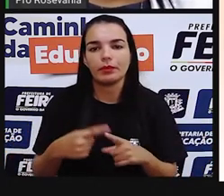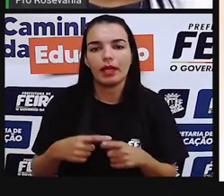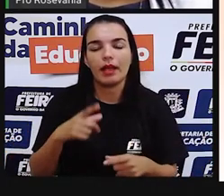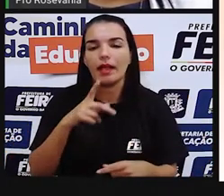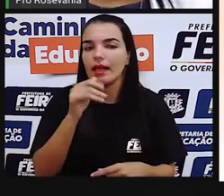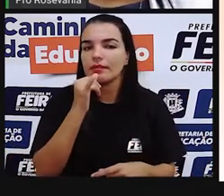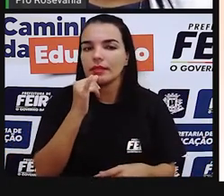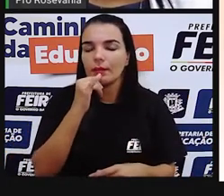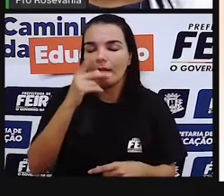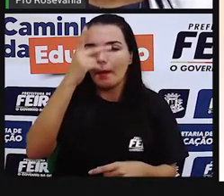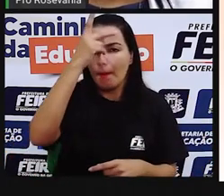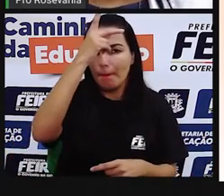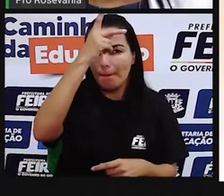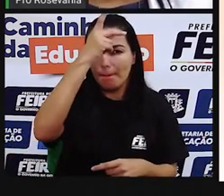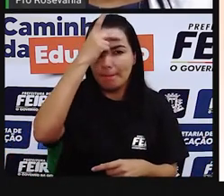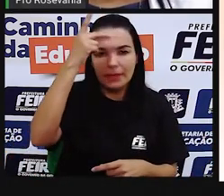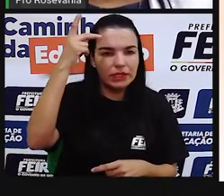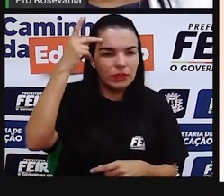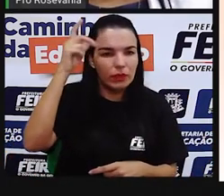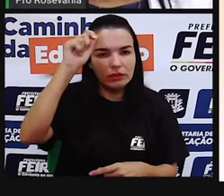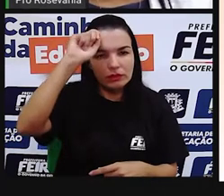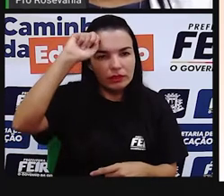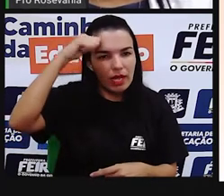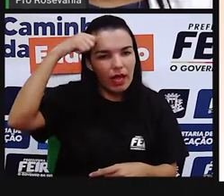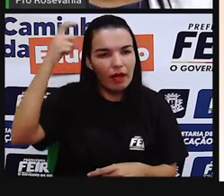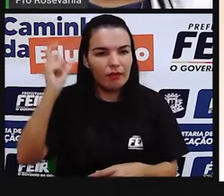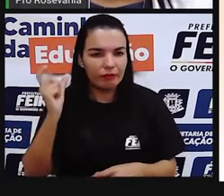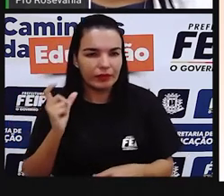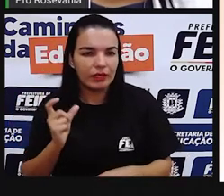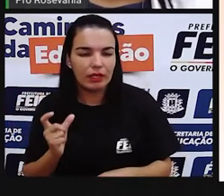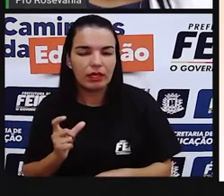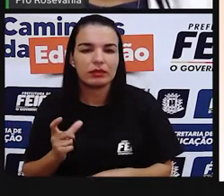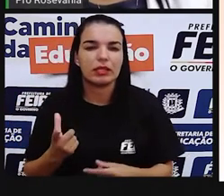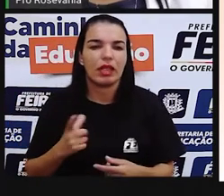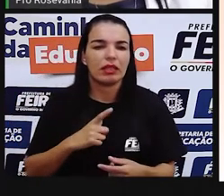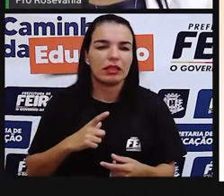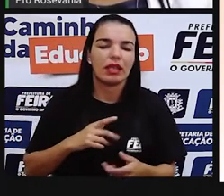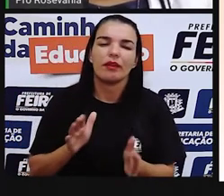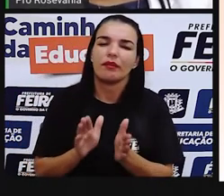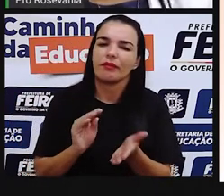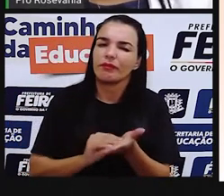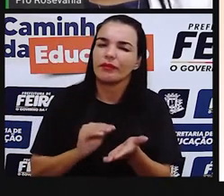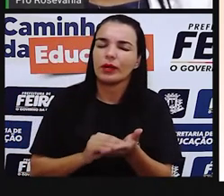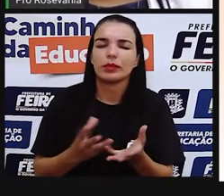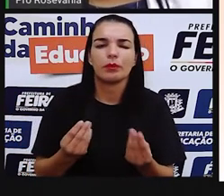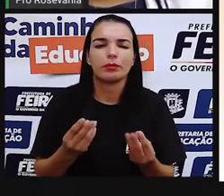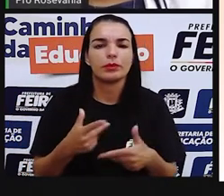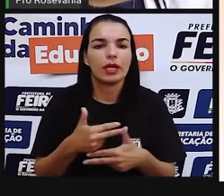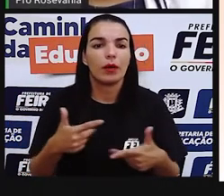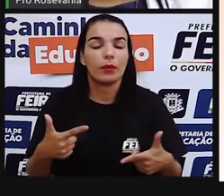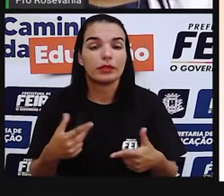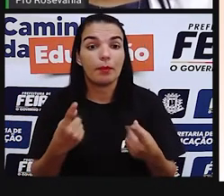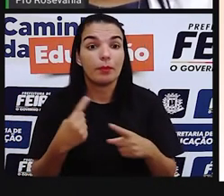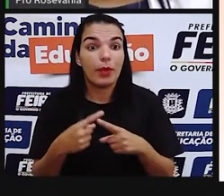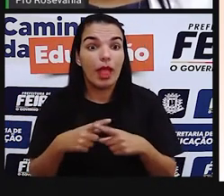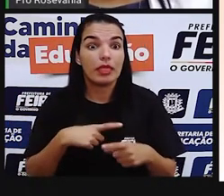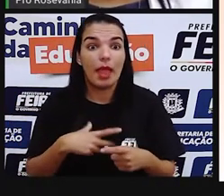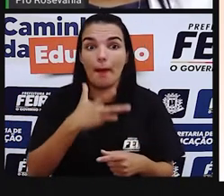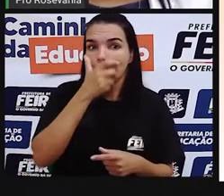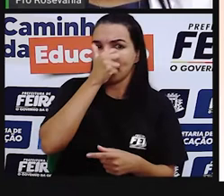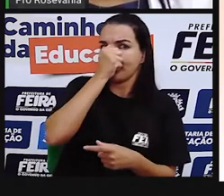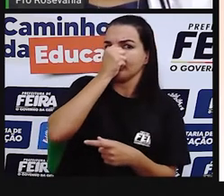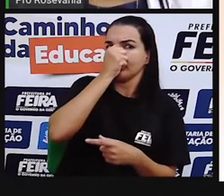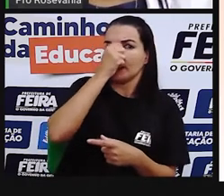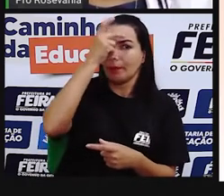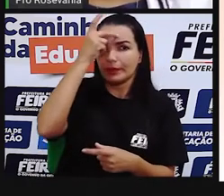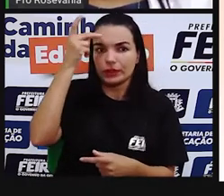gente percebe que a desigualdade é muito grande, falta de tudo, alimentação, falta água, né? Falta alinhamento do carro, qualidade, até